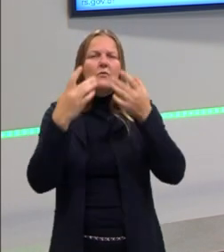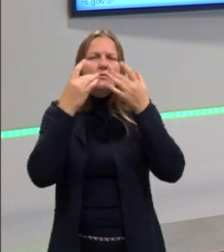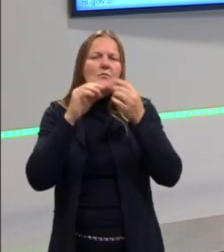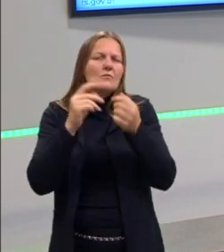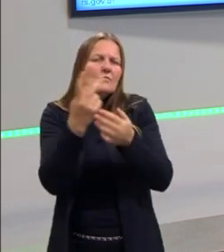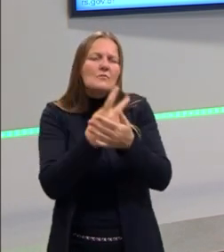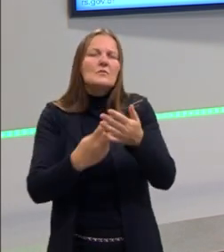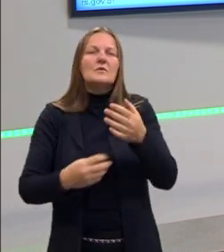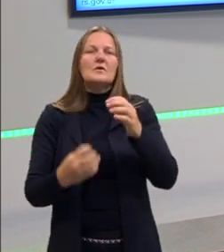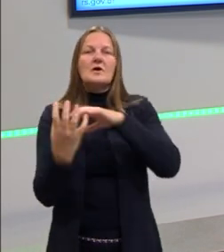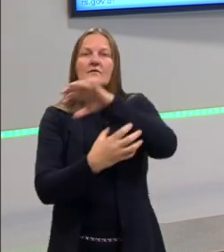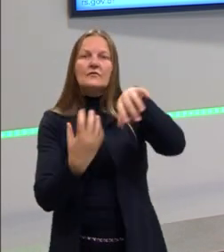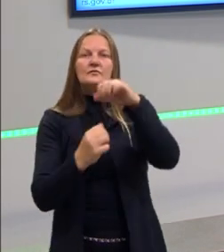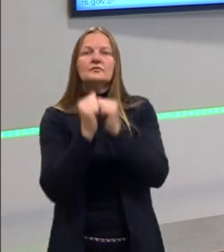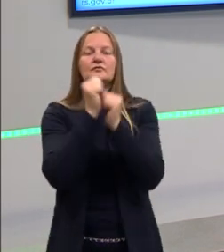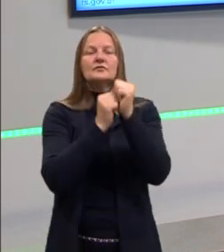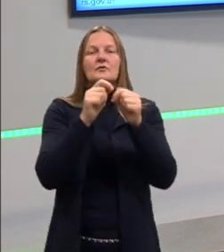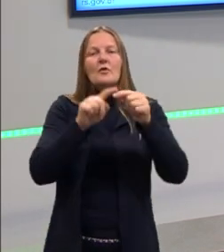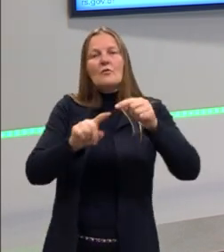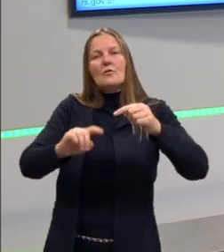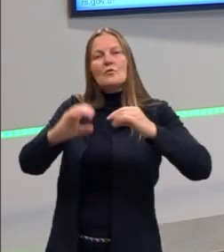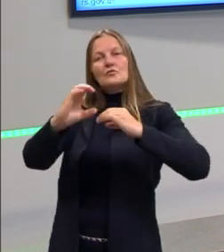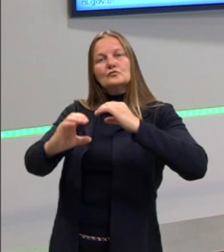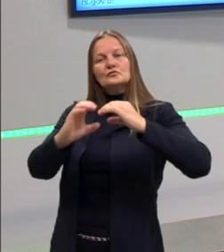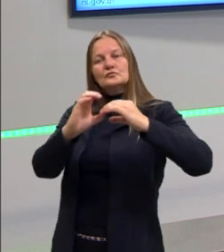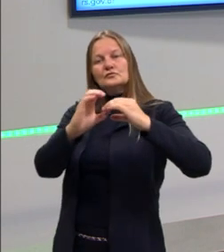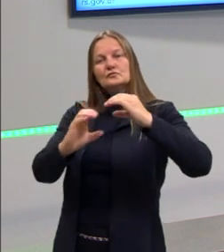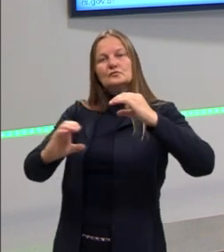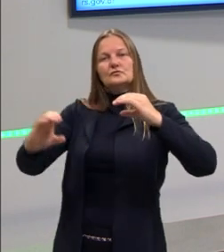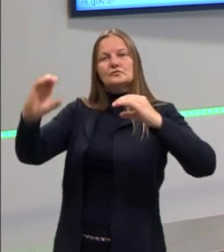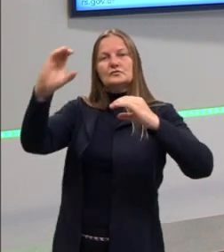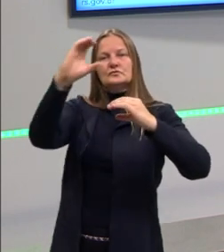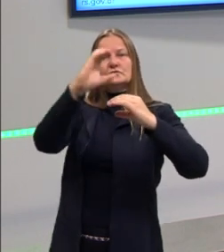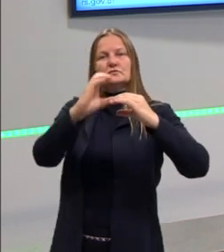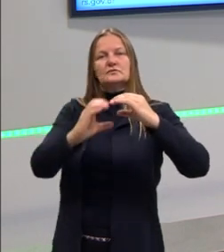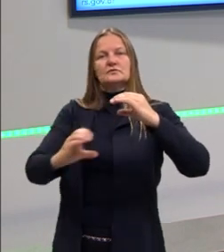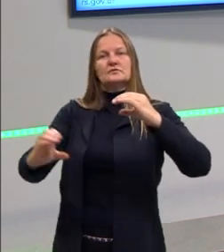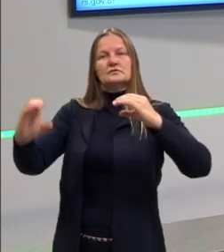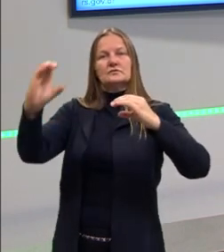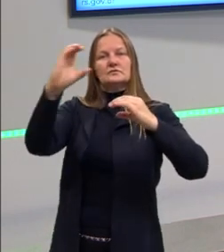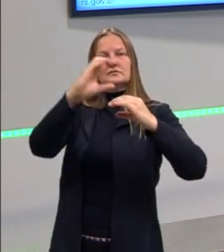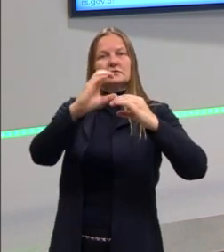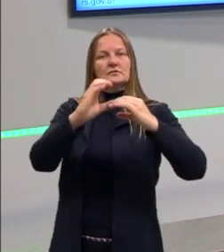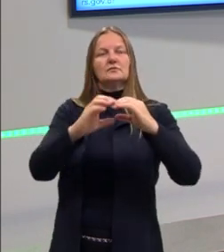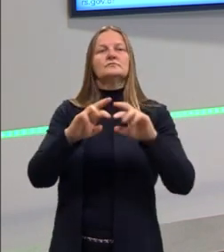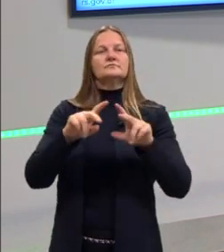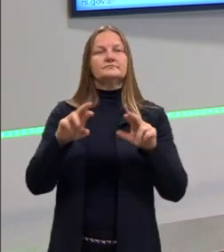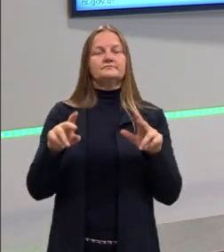a essa revolução industrial, essa terceira fase, que é o técnico científico informacional. Agora, tu tem muito essa